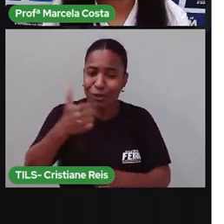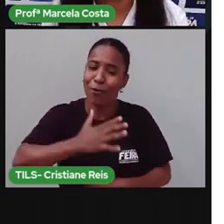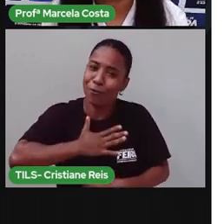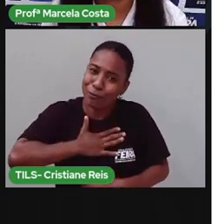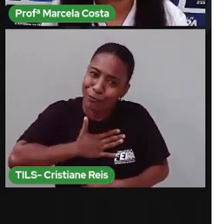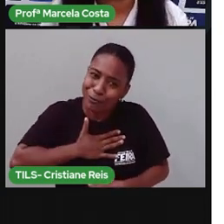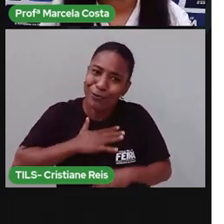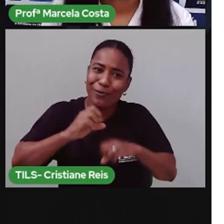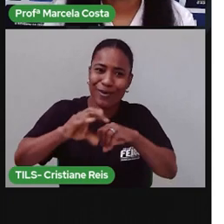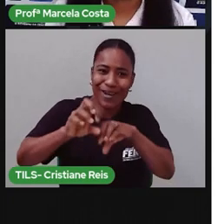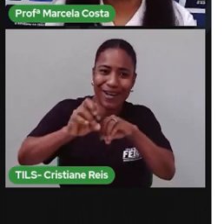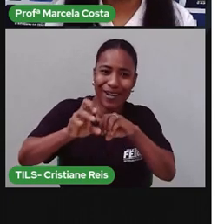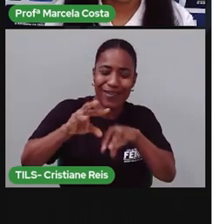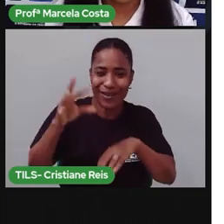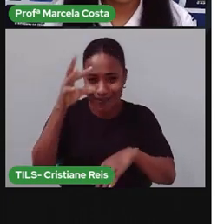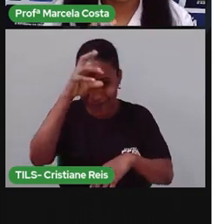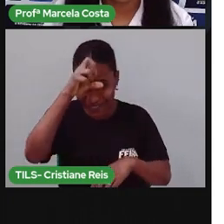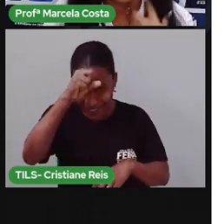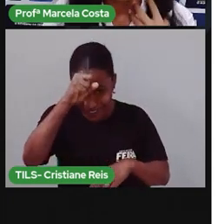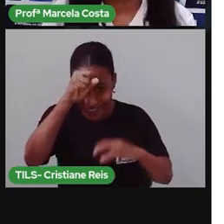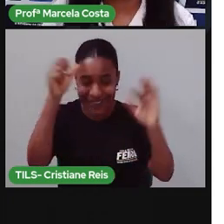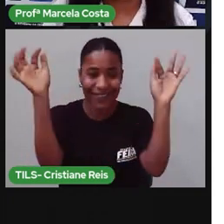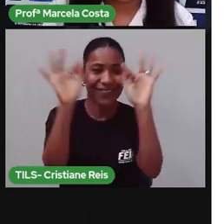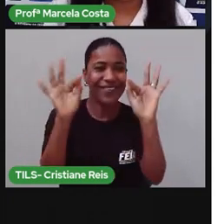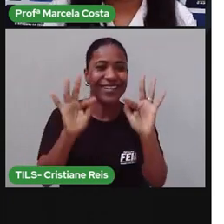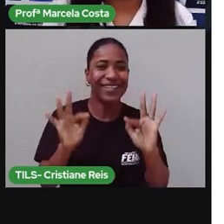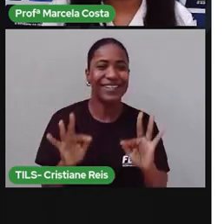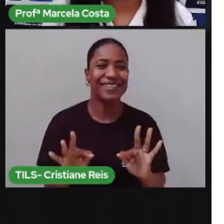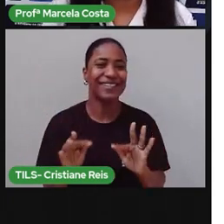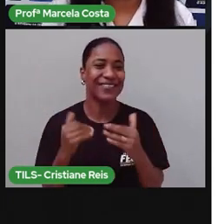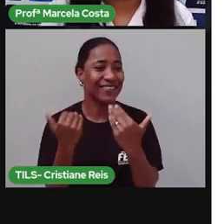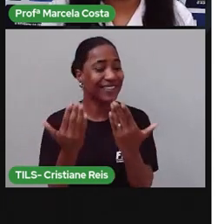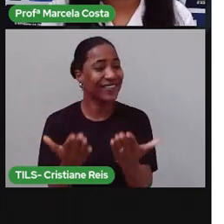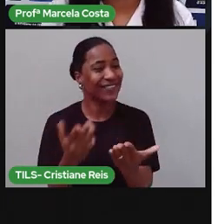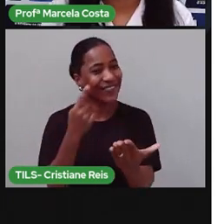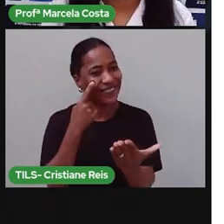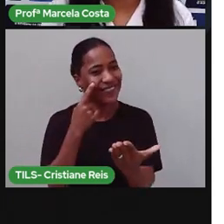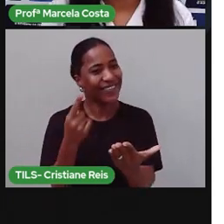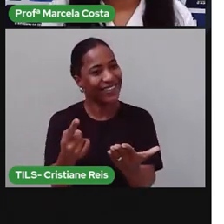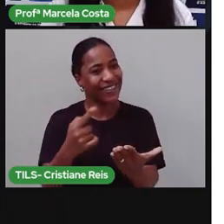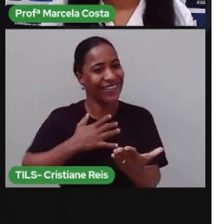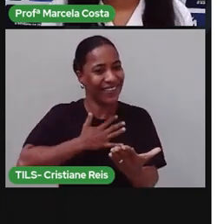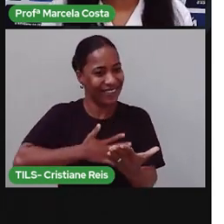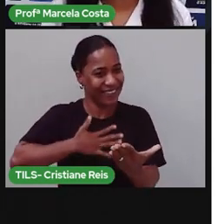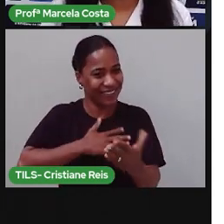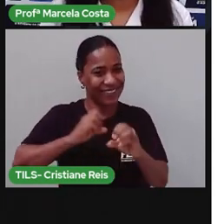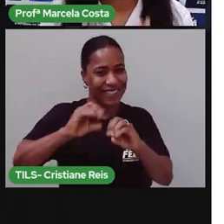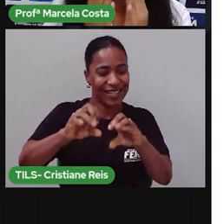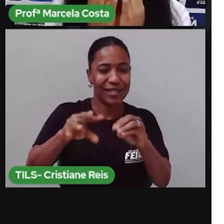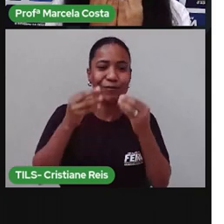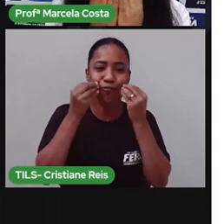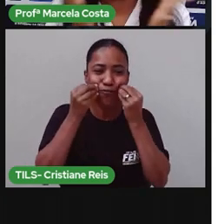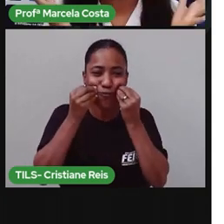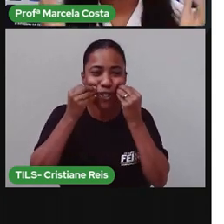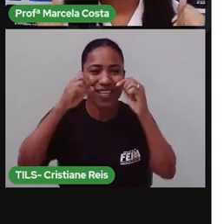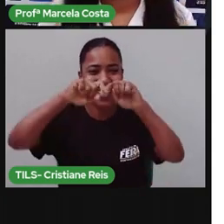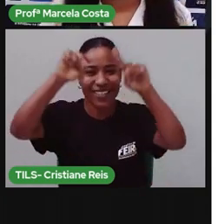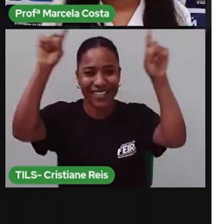aprendeu com a gente Fico muito feliz em ver que você está participando da nossa aula Tá bom? Um beijo grande